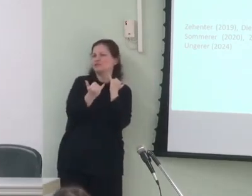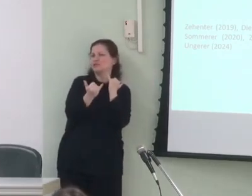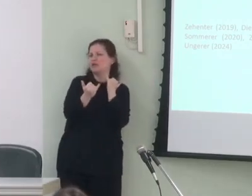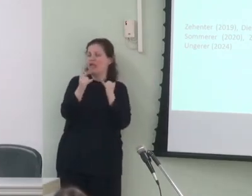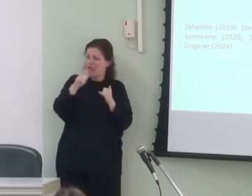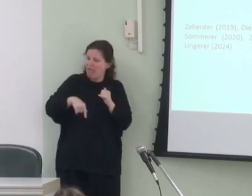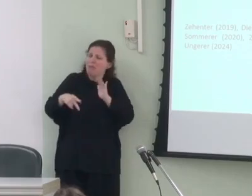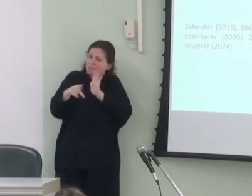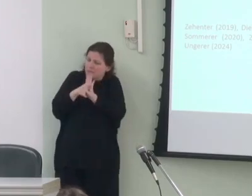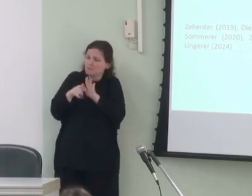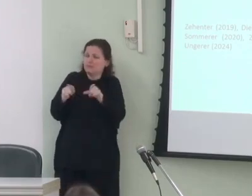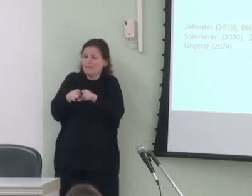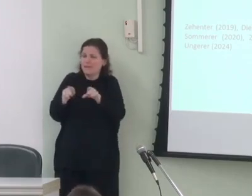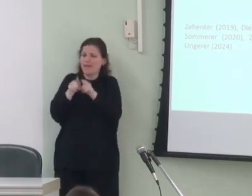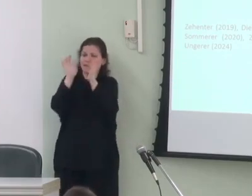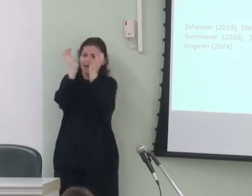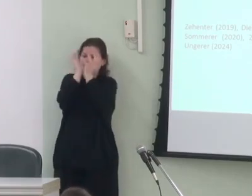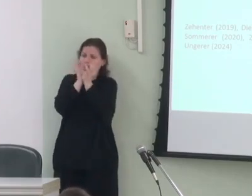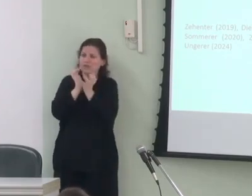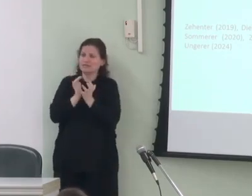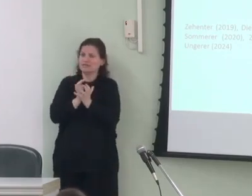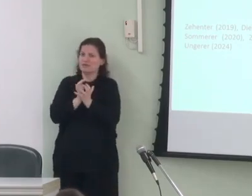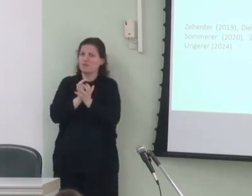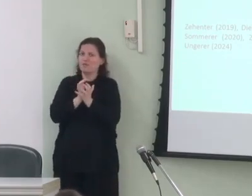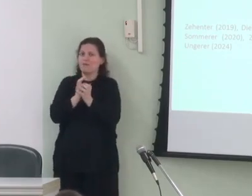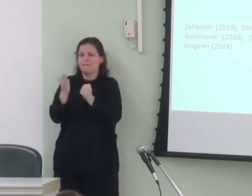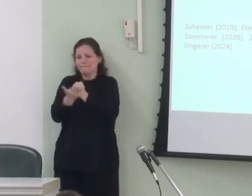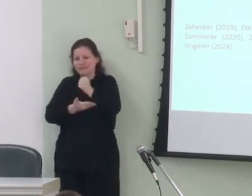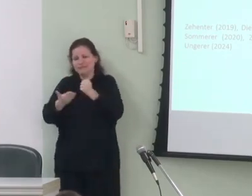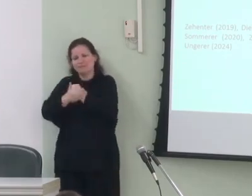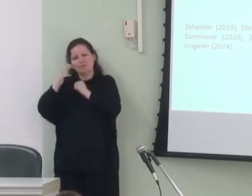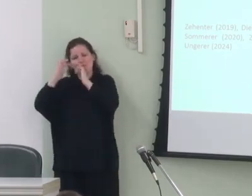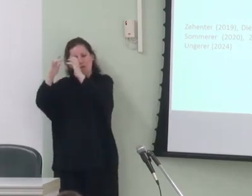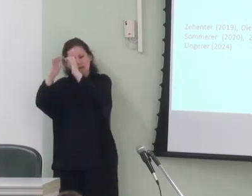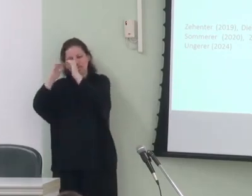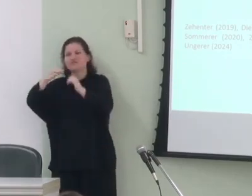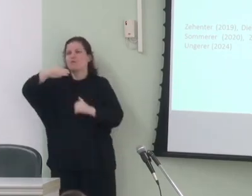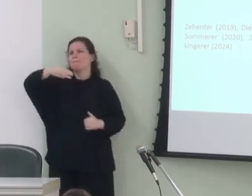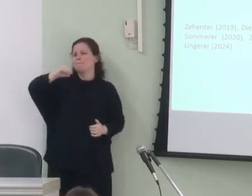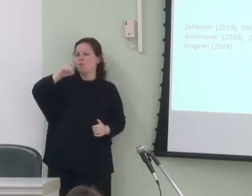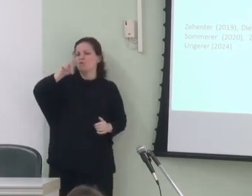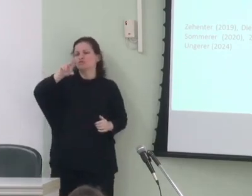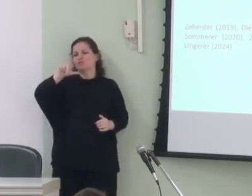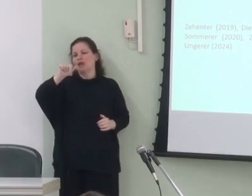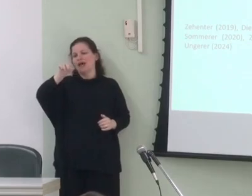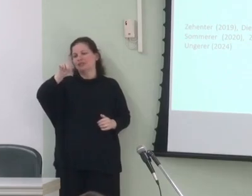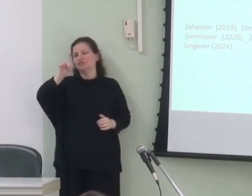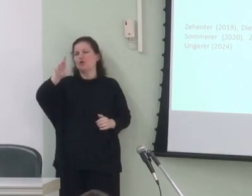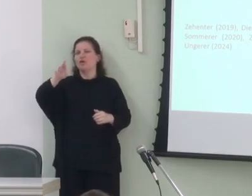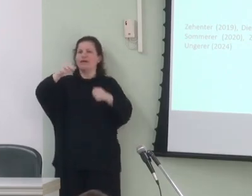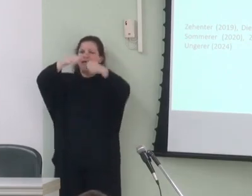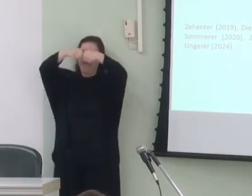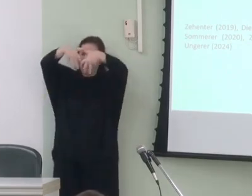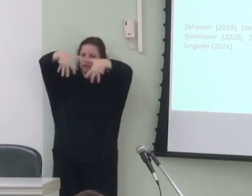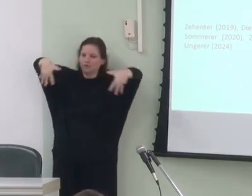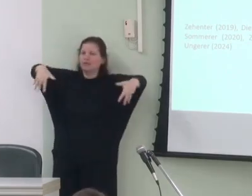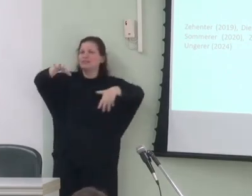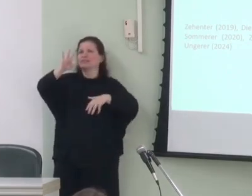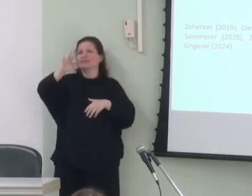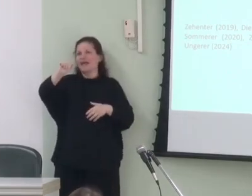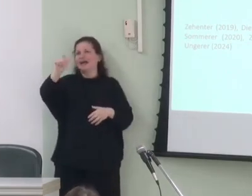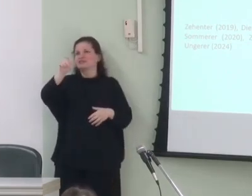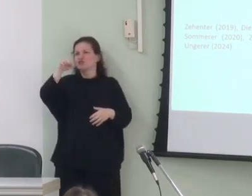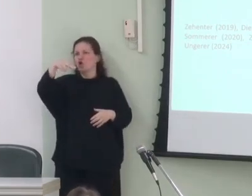seriam próprias também da categorização princípio cognitivo modulador dos elos taxonômicos segundo Ungerer